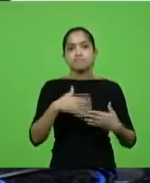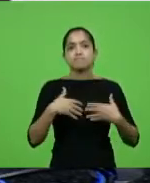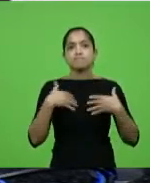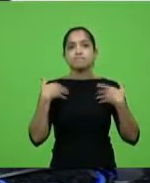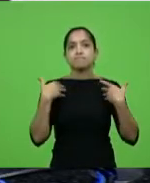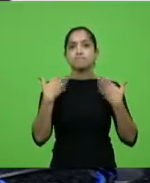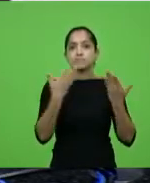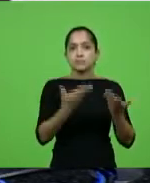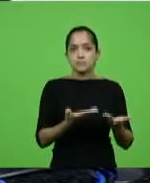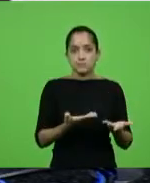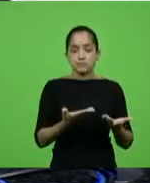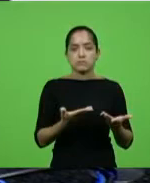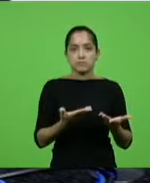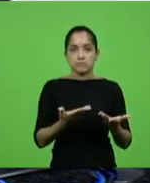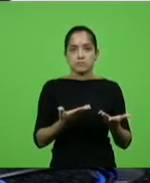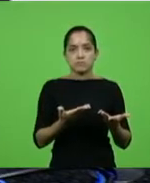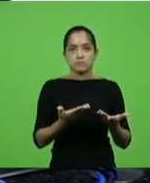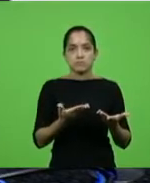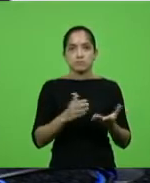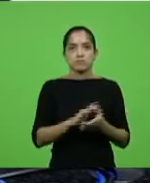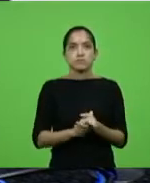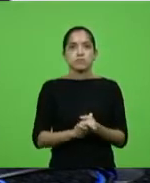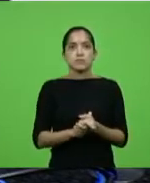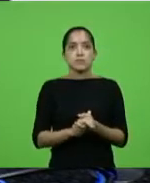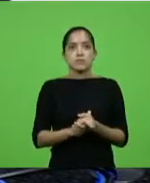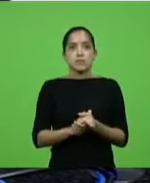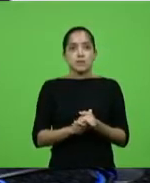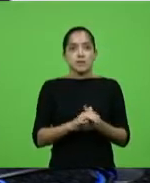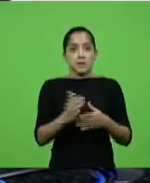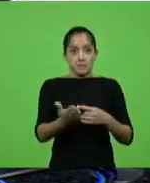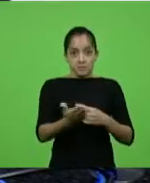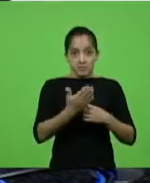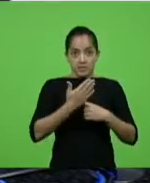pois ela também nos colocou aqui na Assembleia Legislativa.